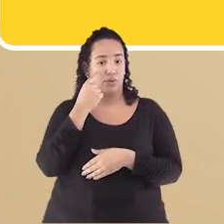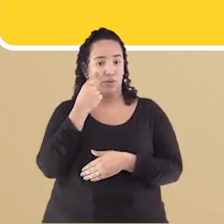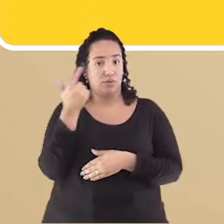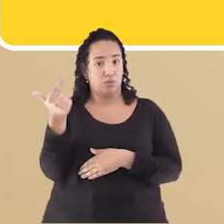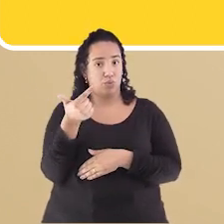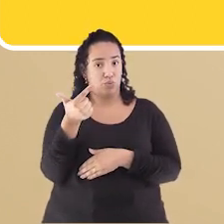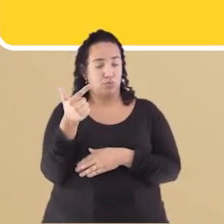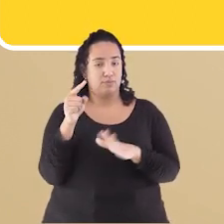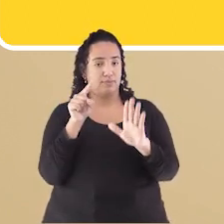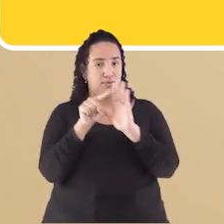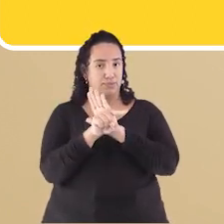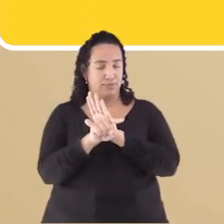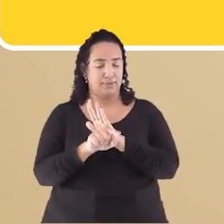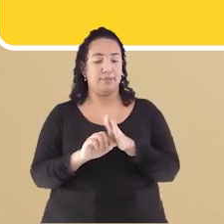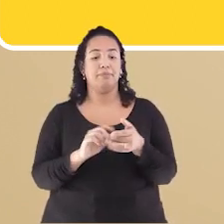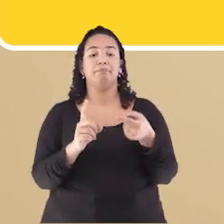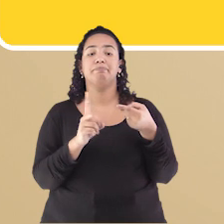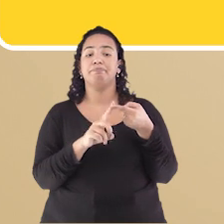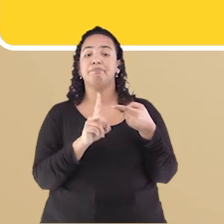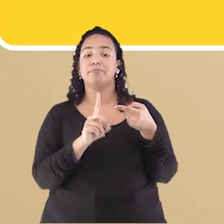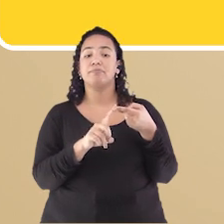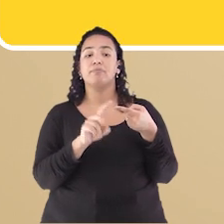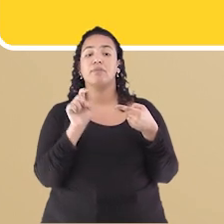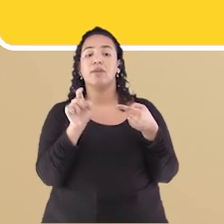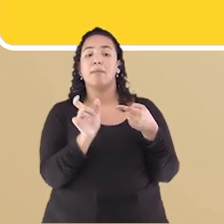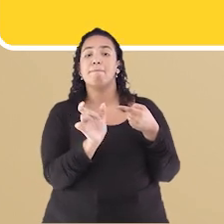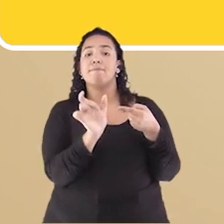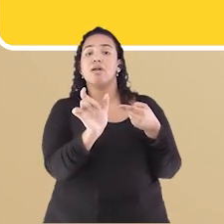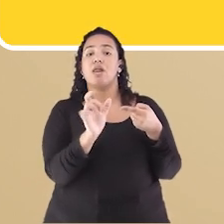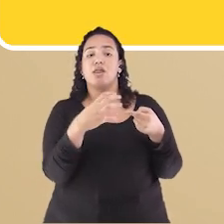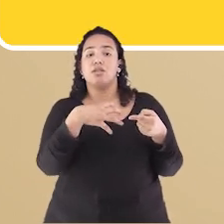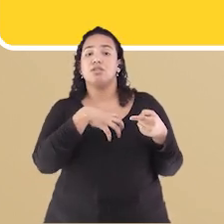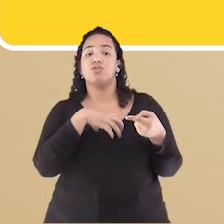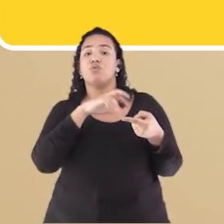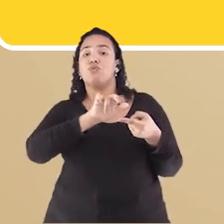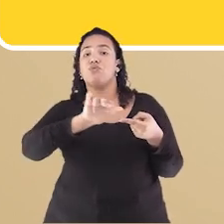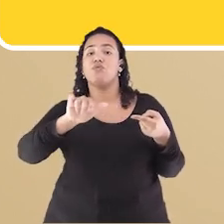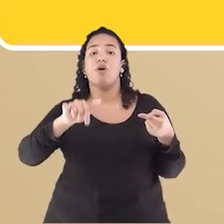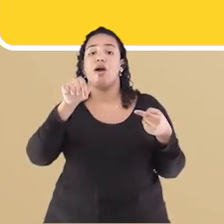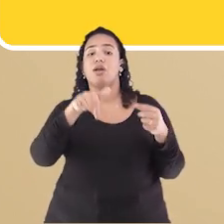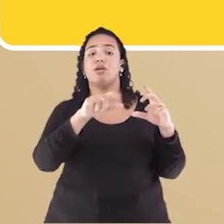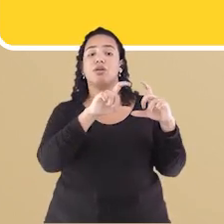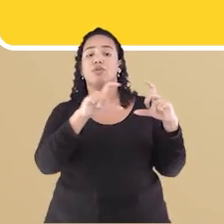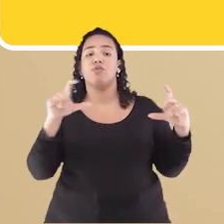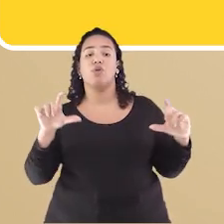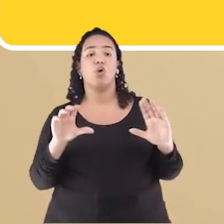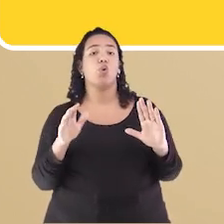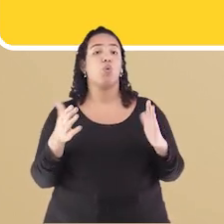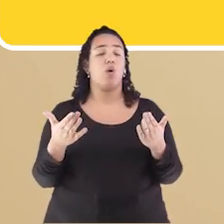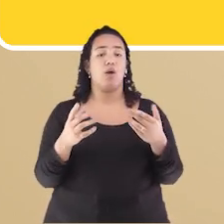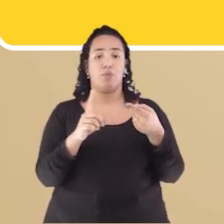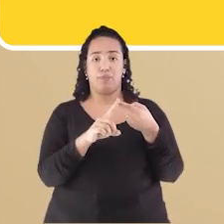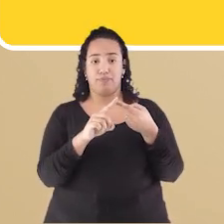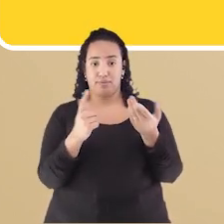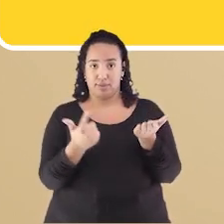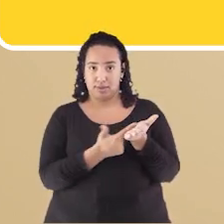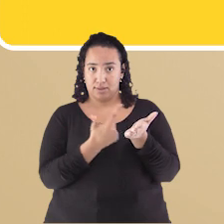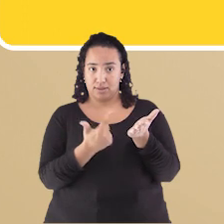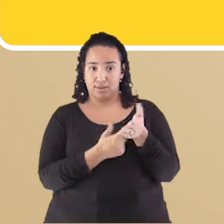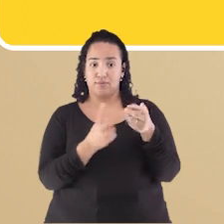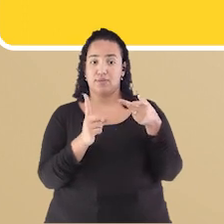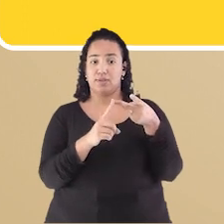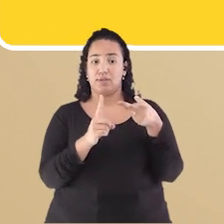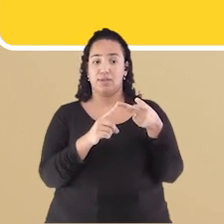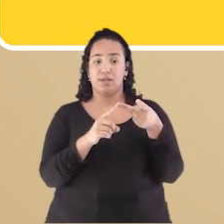seguintes Perguntas 1. Qual é a palavra Polissêmica Que encontramos Nessa tirinha? Letra A